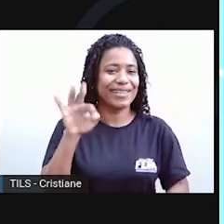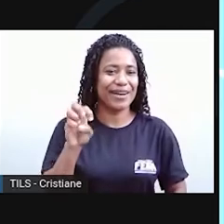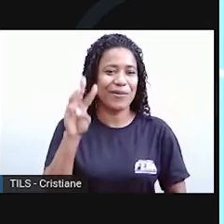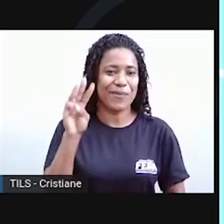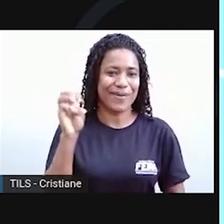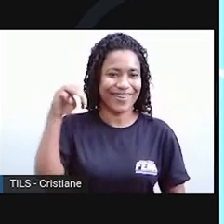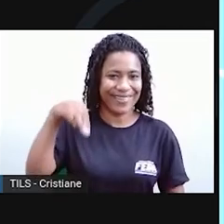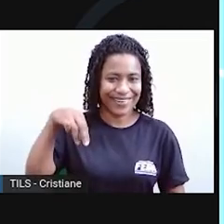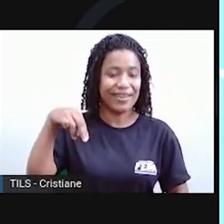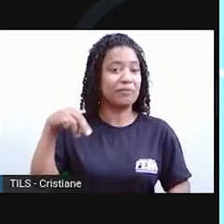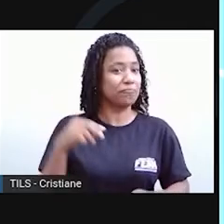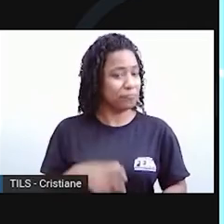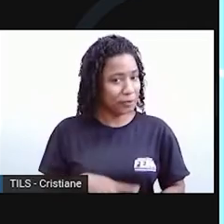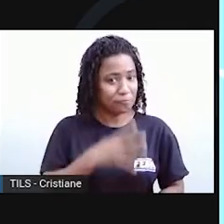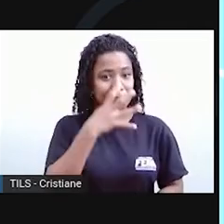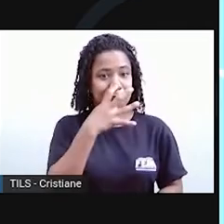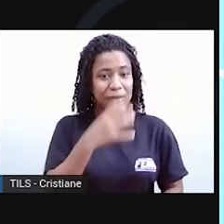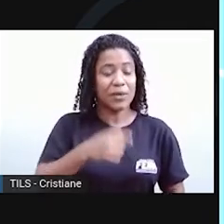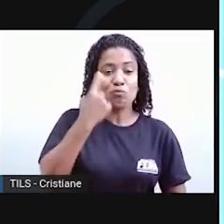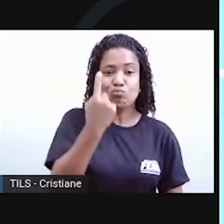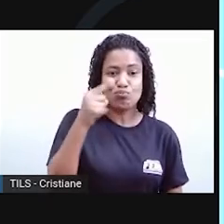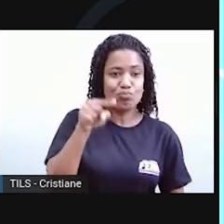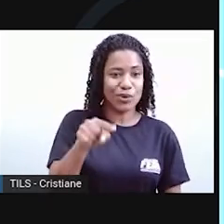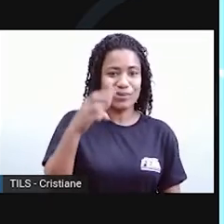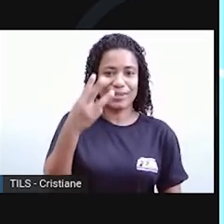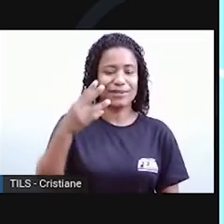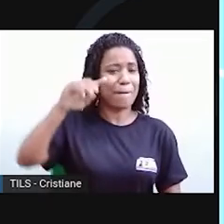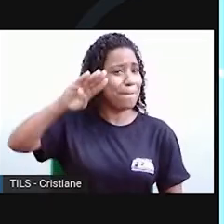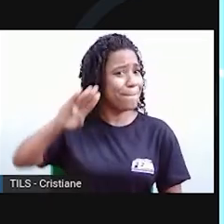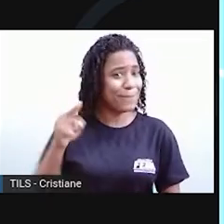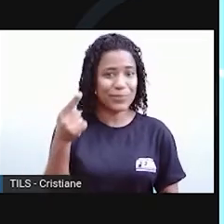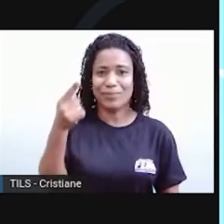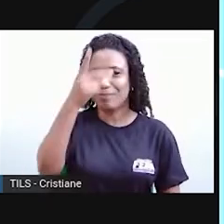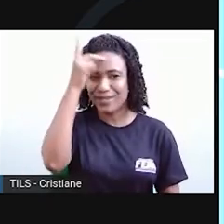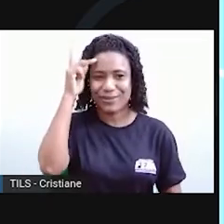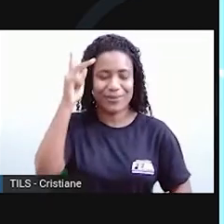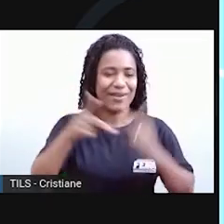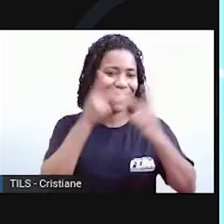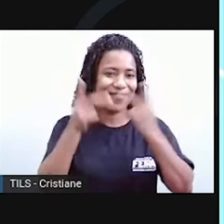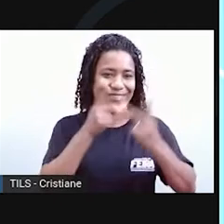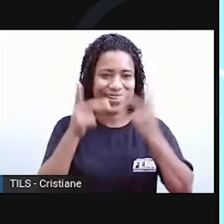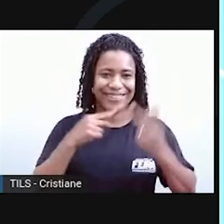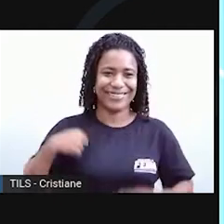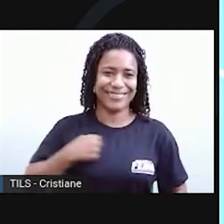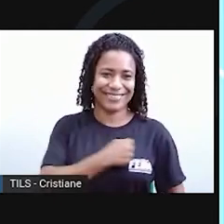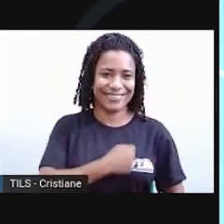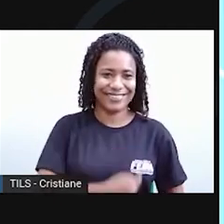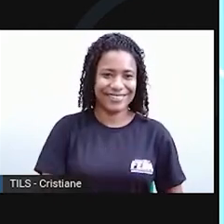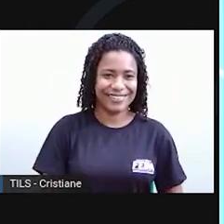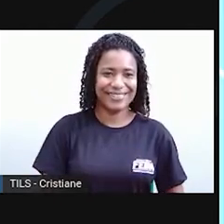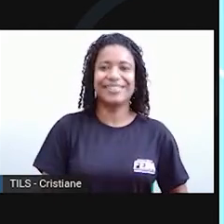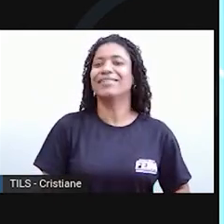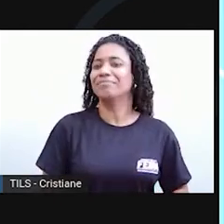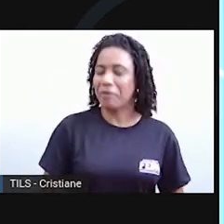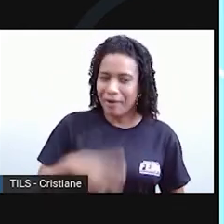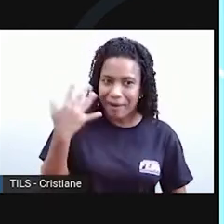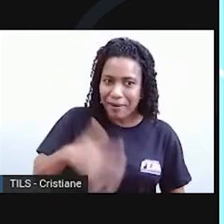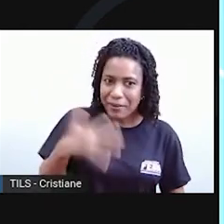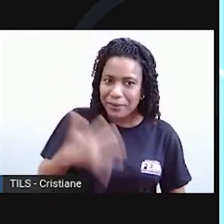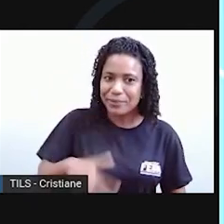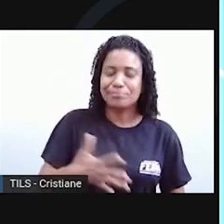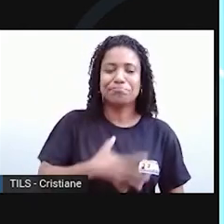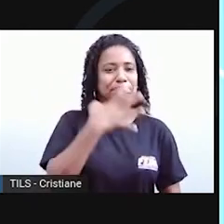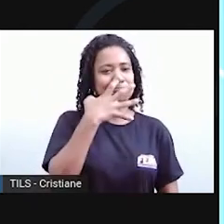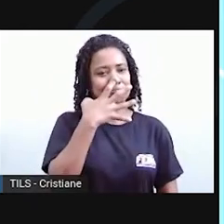incríveis 1.3 bilhões de pessoas. Assim como alguns de vocês, nós também ficamos bastante surpresos com